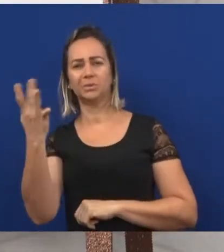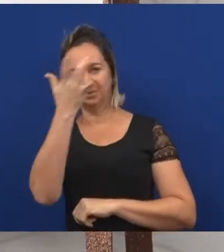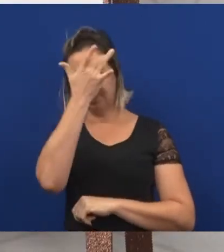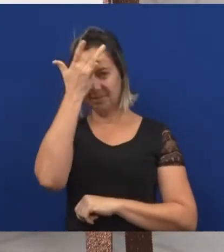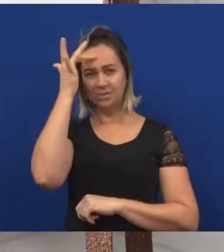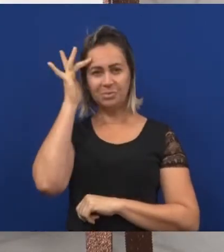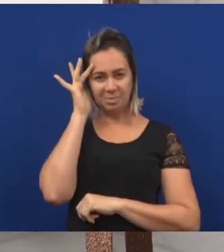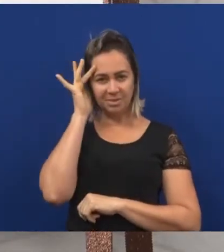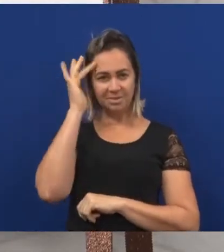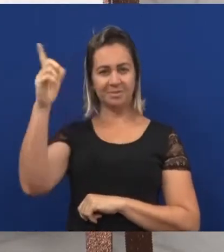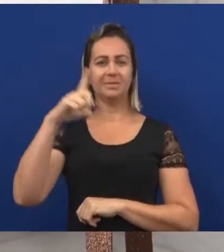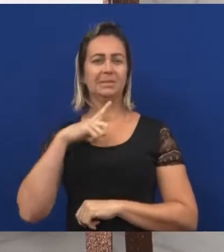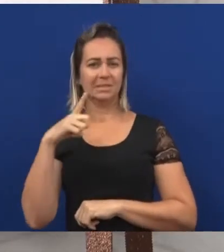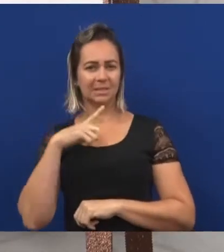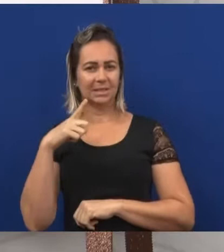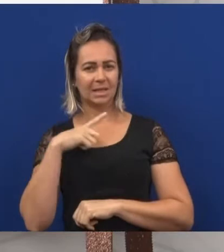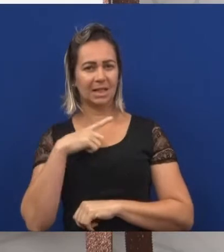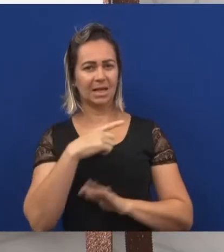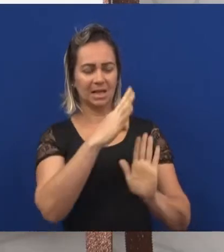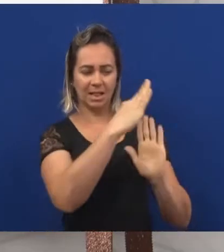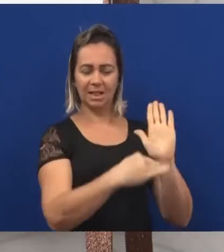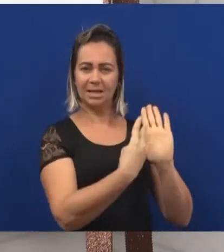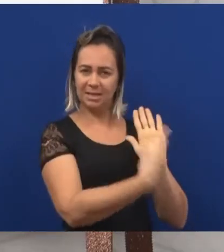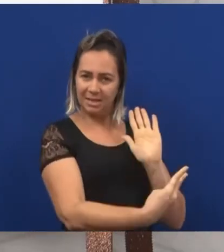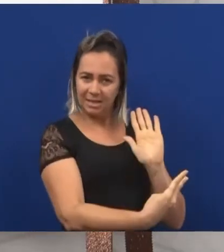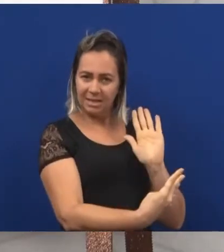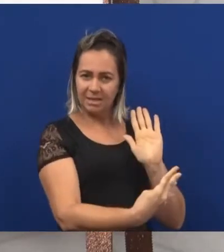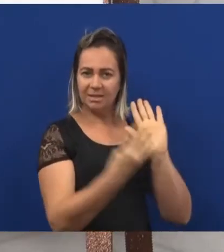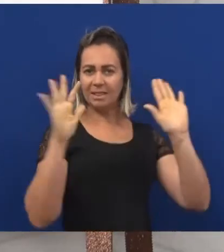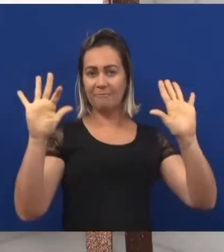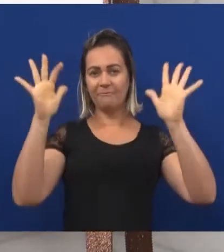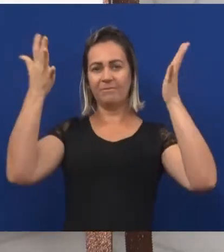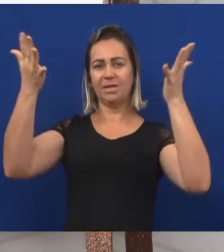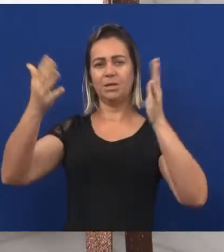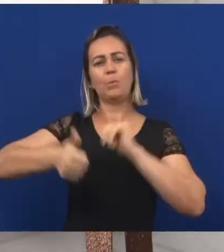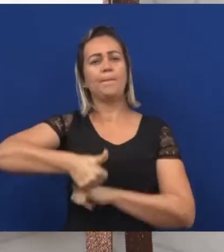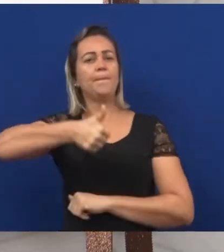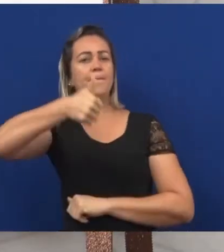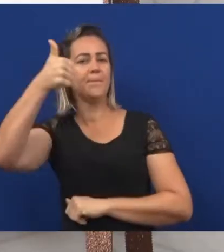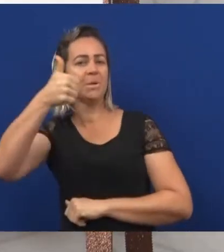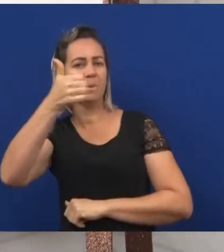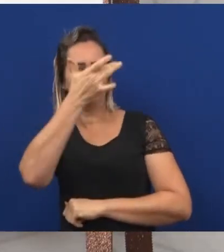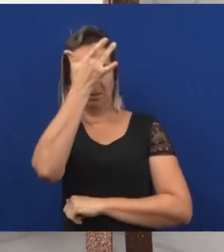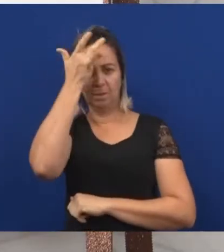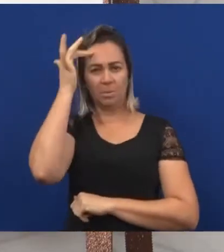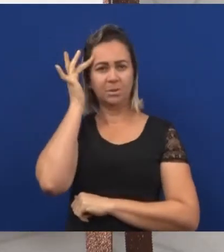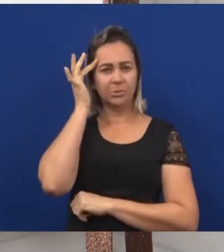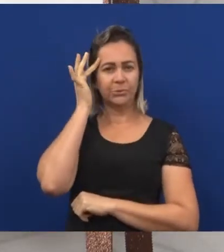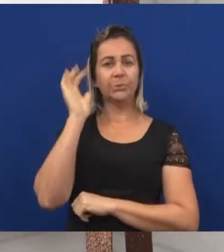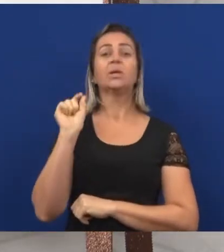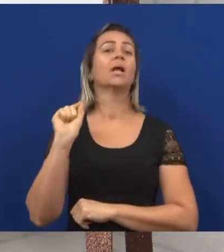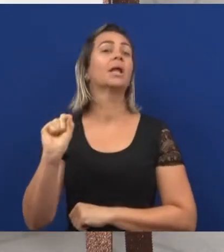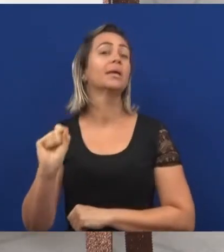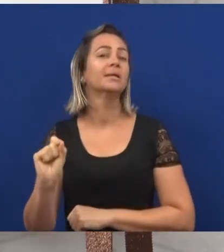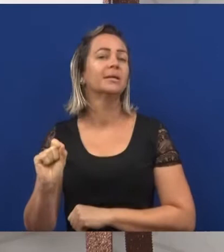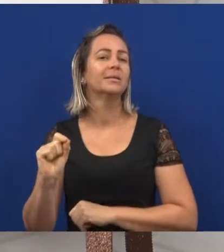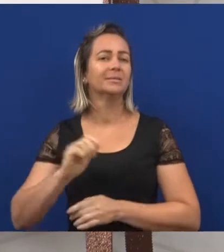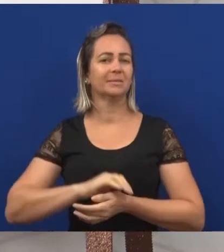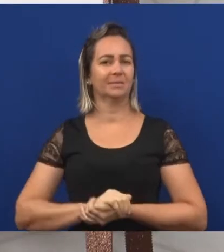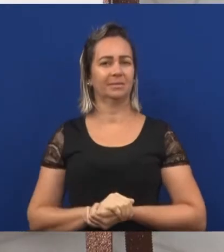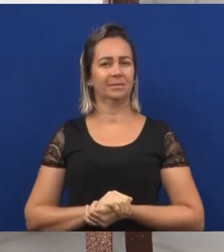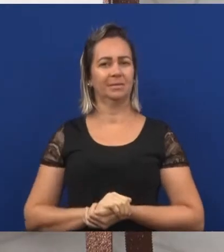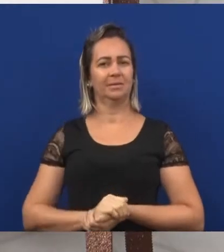que há nessa lista. O primeiro convidado, a primeira convidada é a